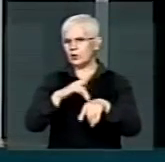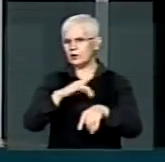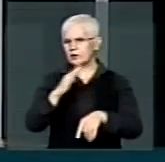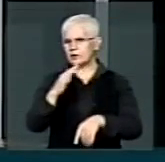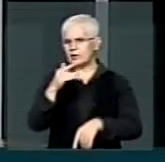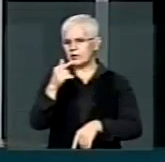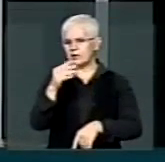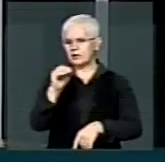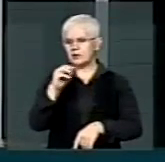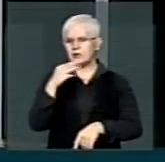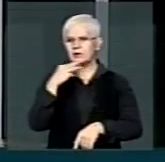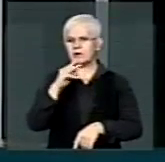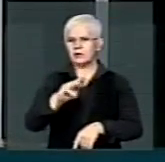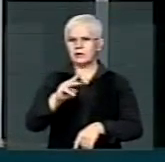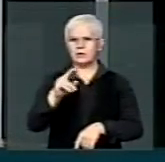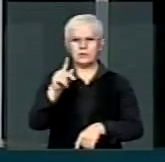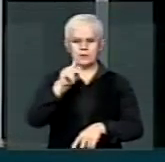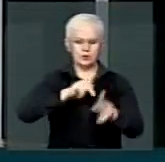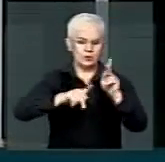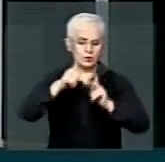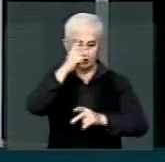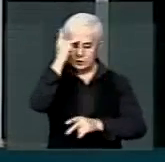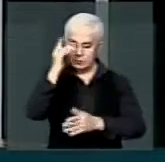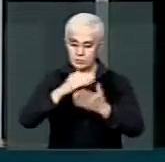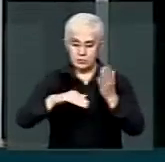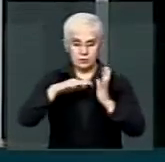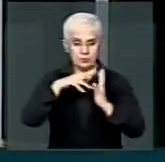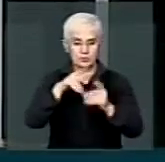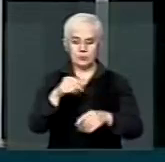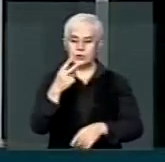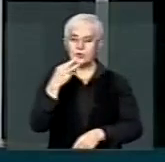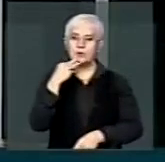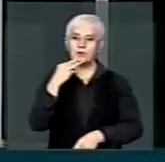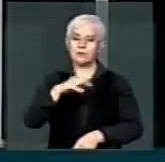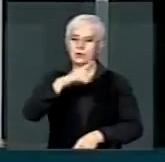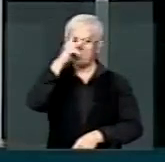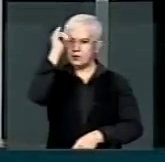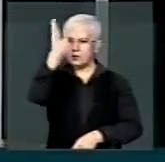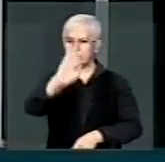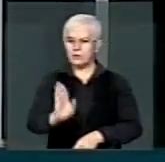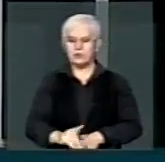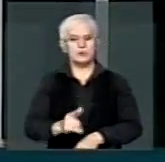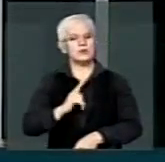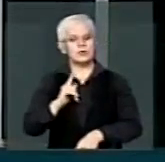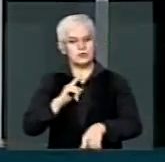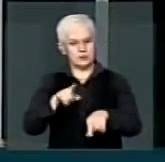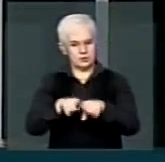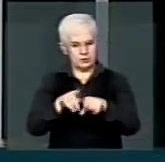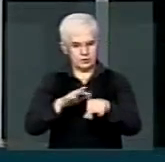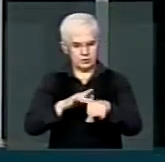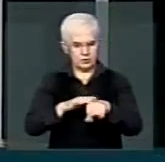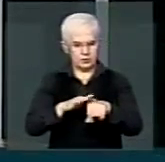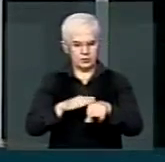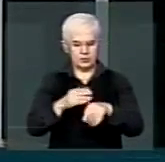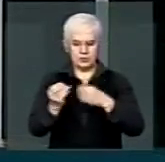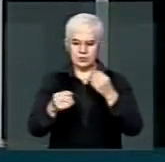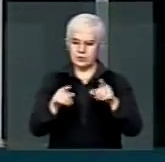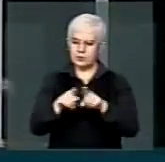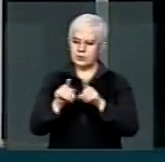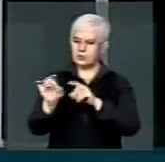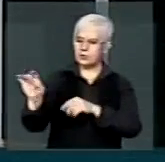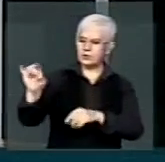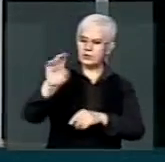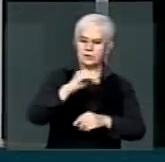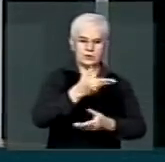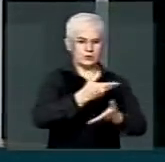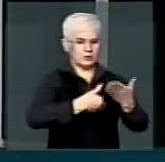70 milhões de pessoas em todo o mundo, 2 milhões de brasileiros, afetando a maneira como esses indivíduos